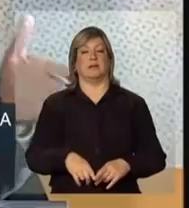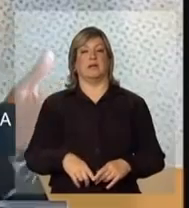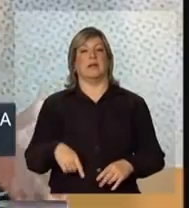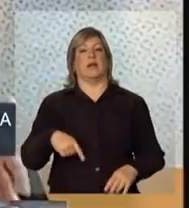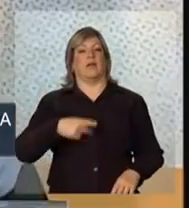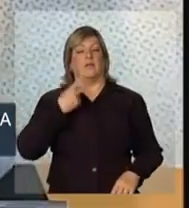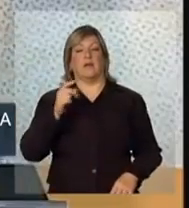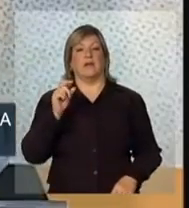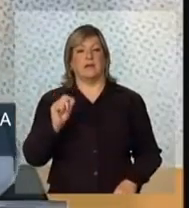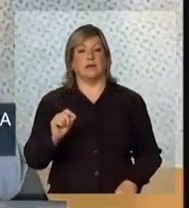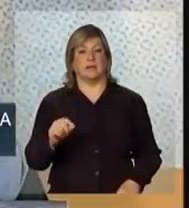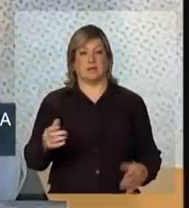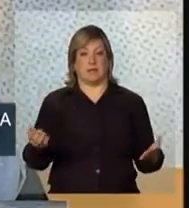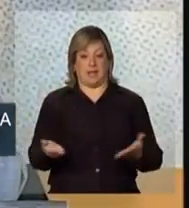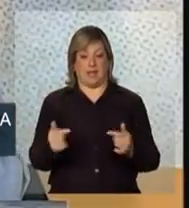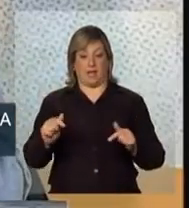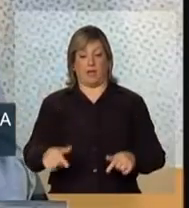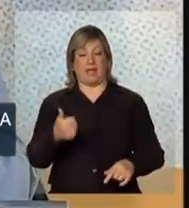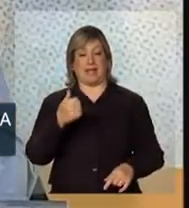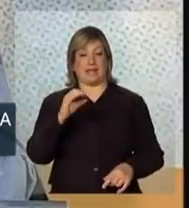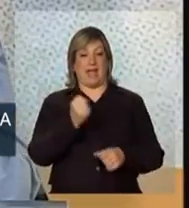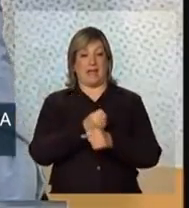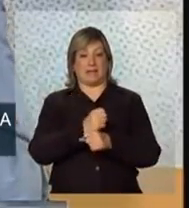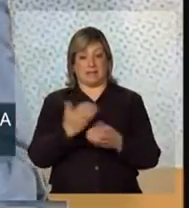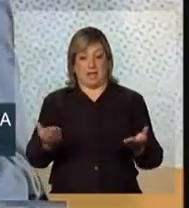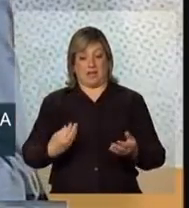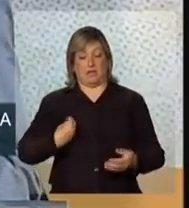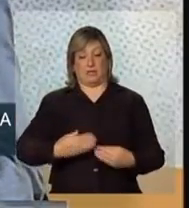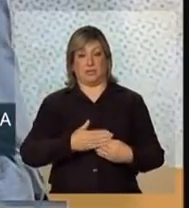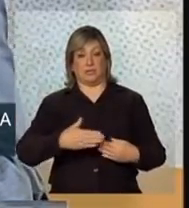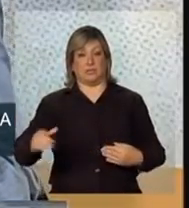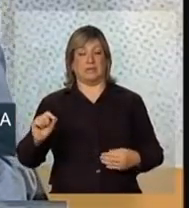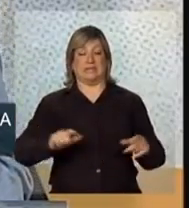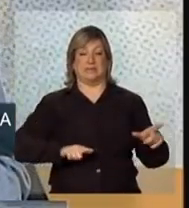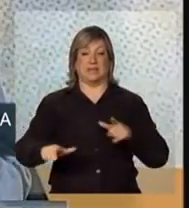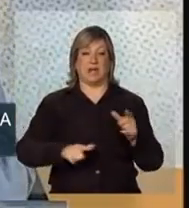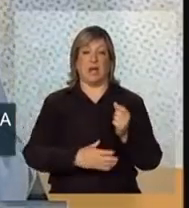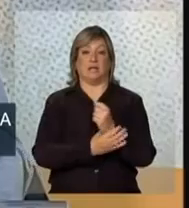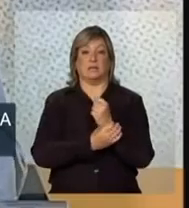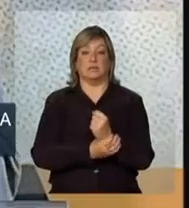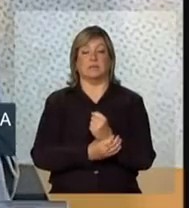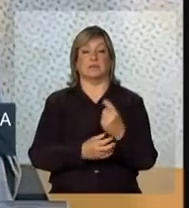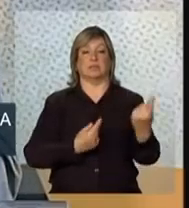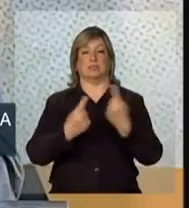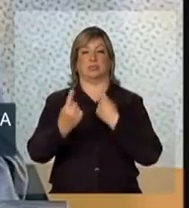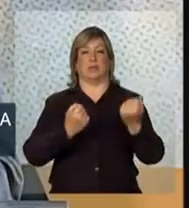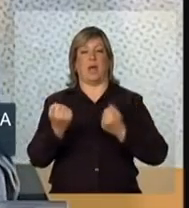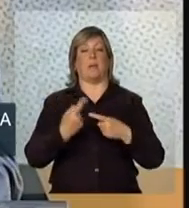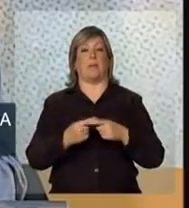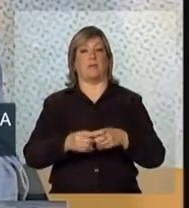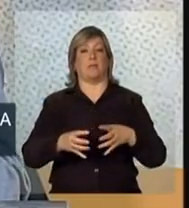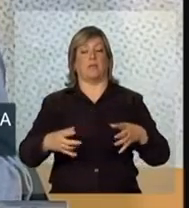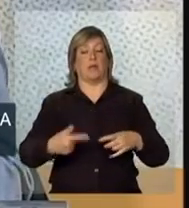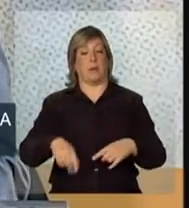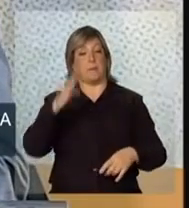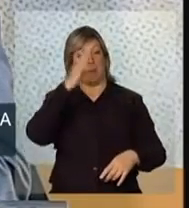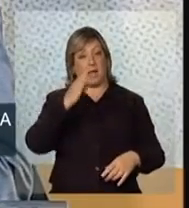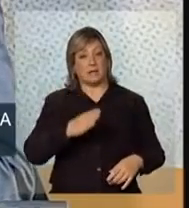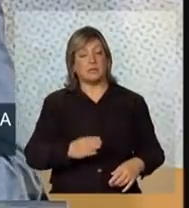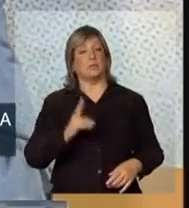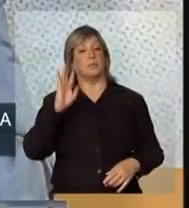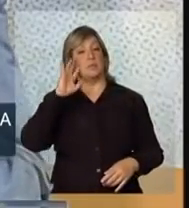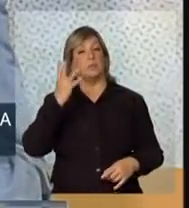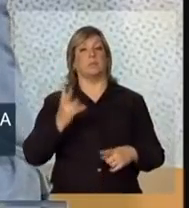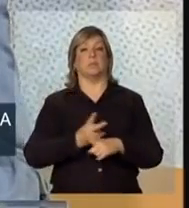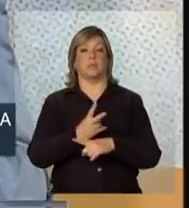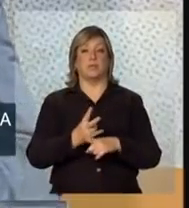decretaram a presente década como a década da ação pela segurança no trânsito. O Brasil vem procurando responder a